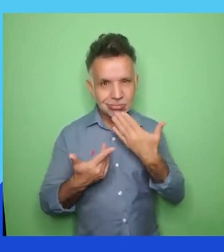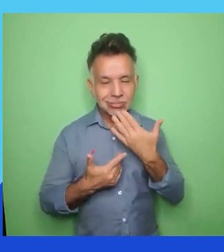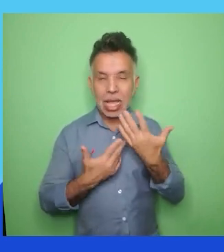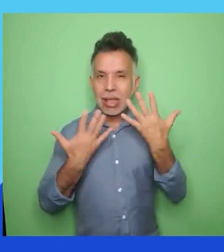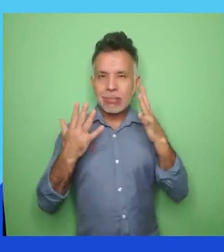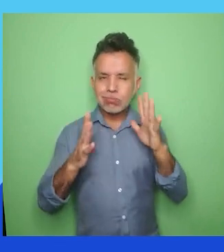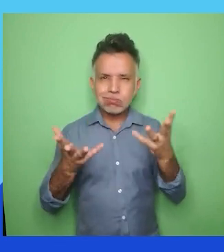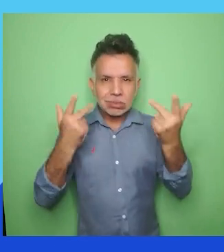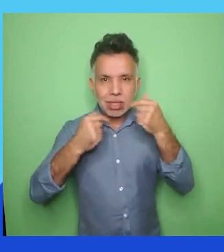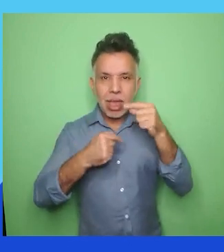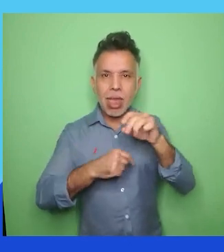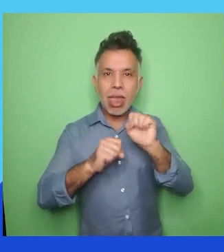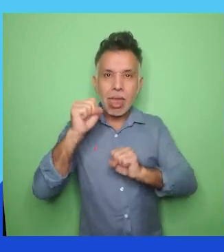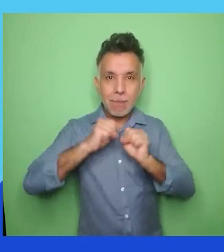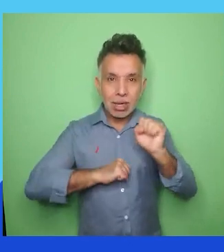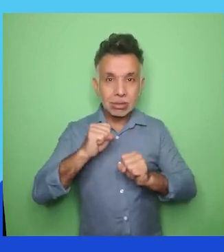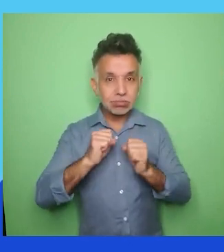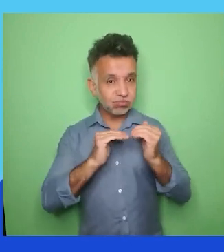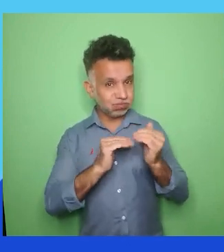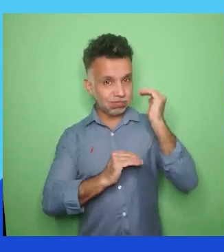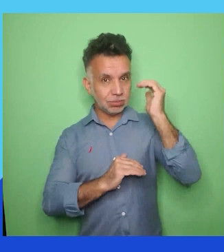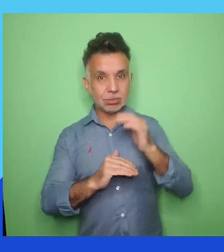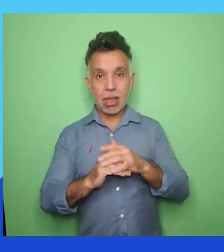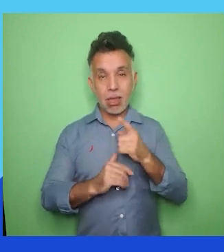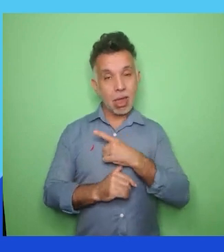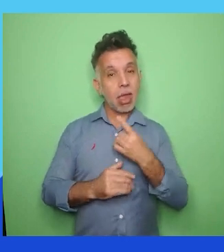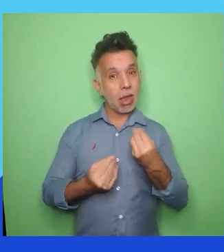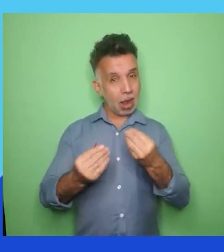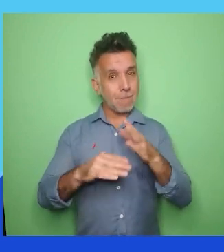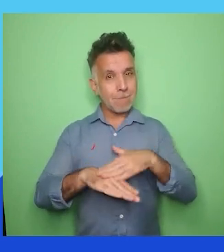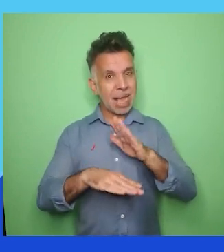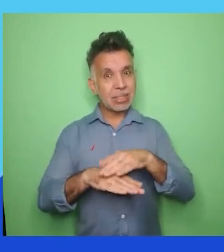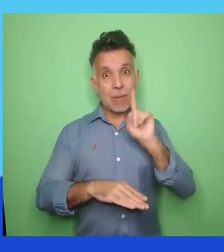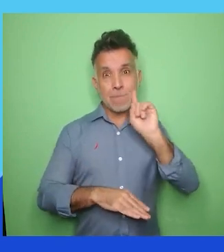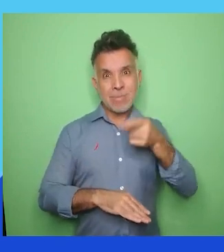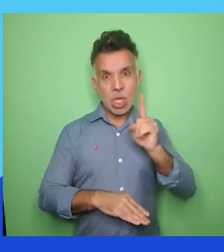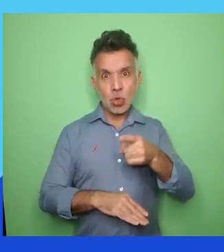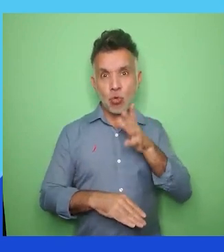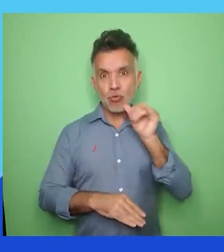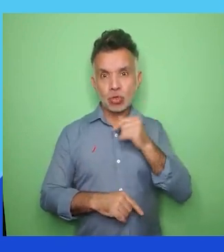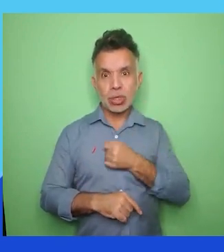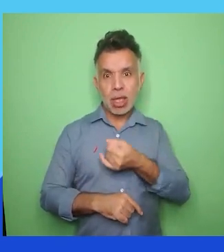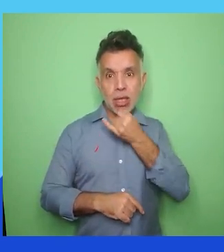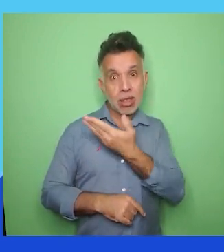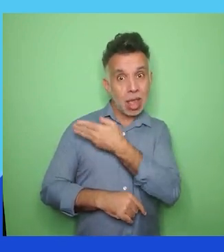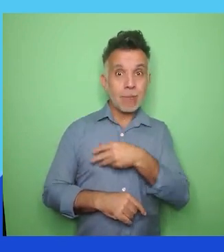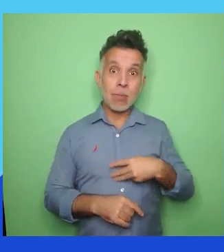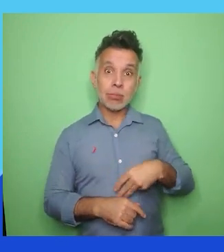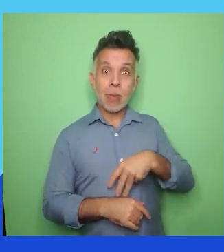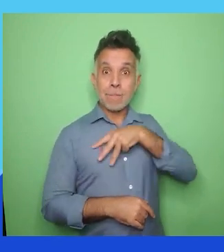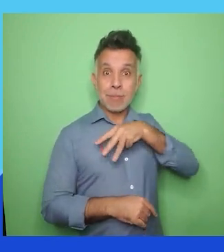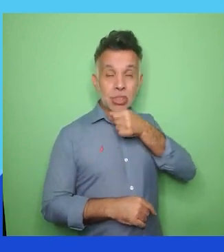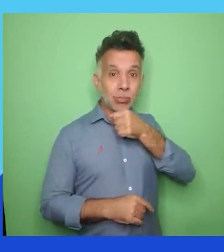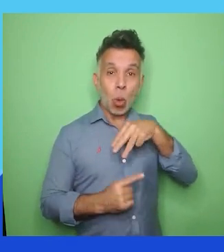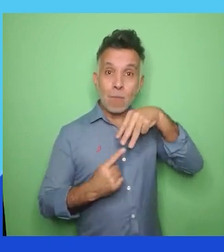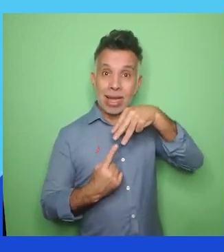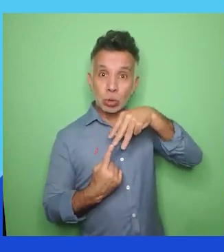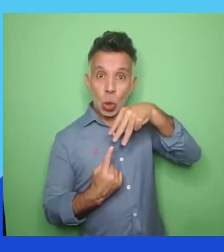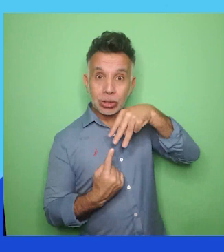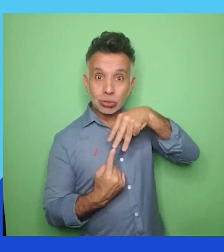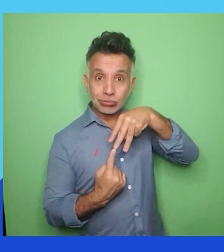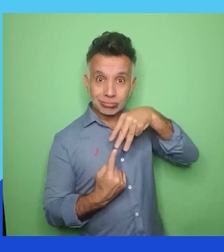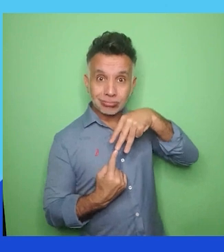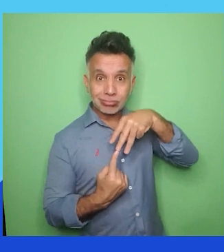mais de mil funcionários. Como por exemplo, McDonald's. Parabéns. Mongeral Aegon Seguros e Previdência.